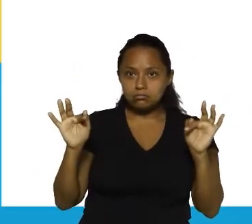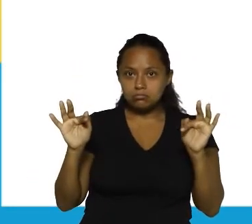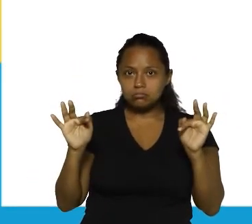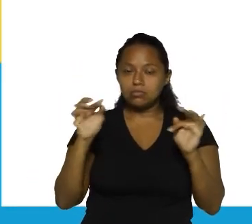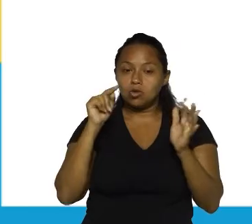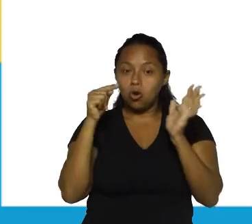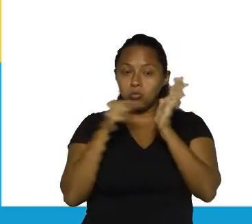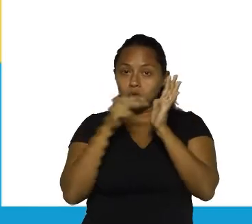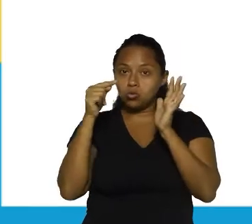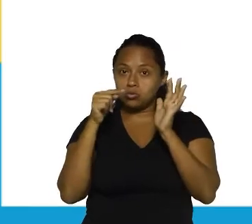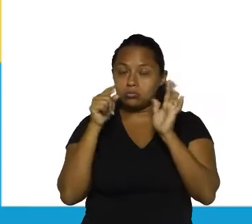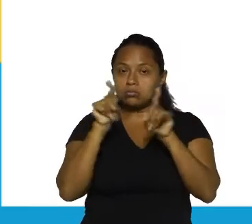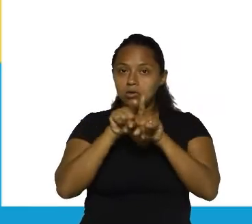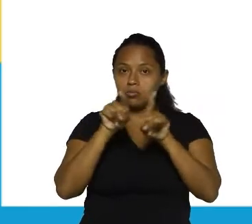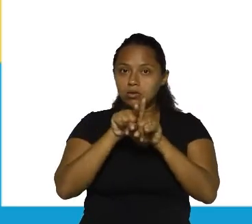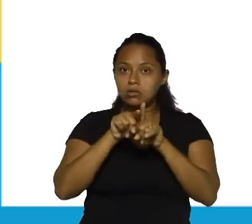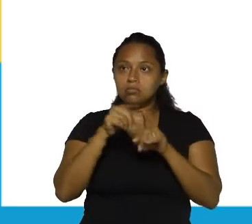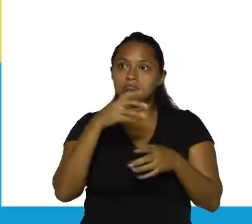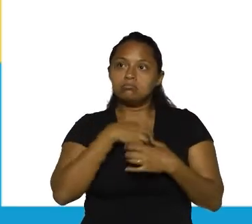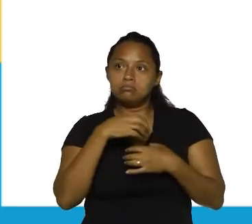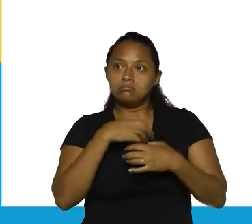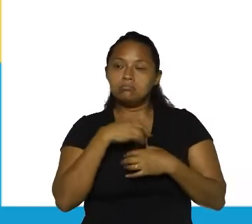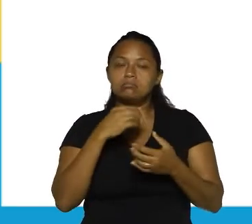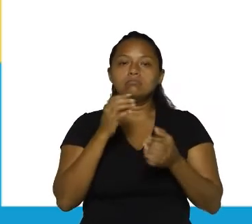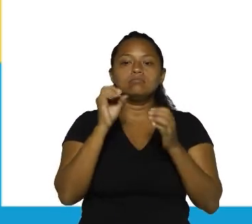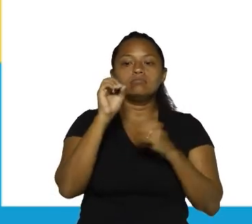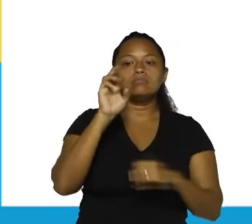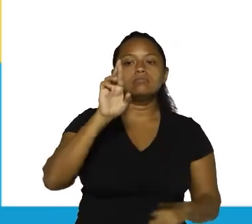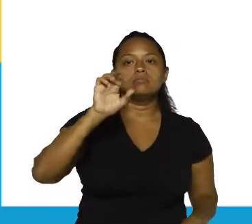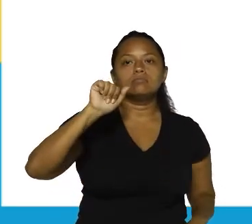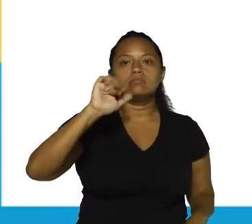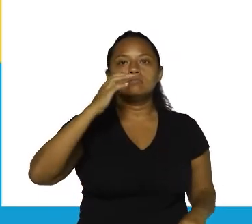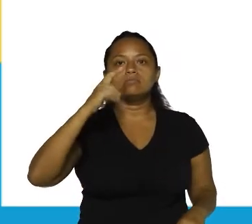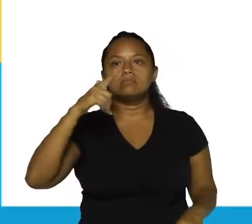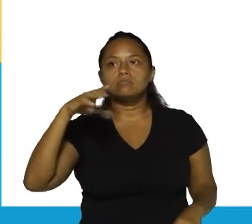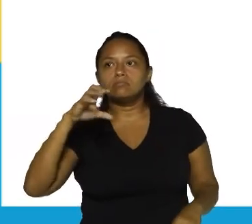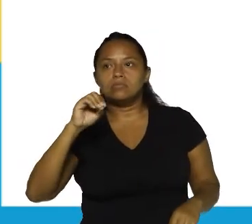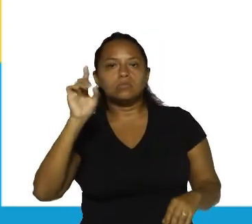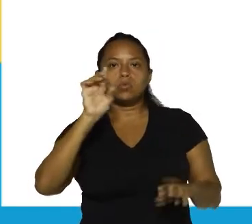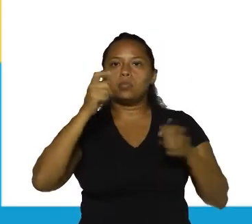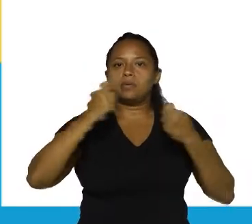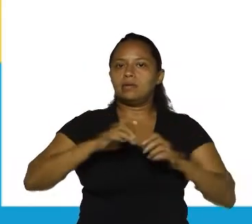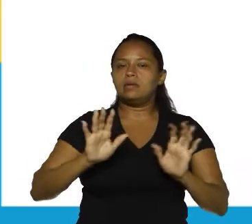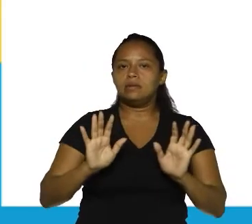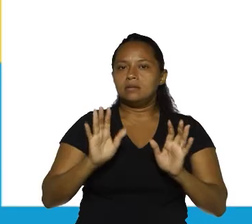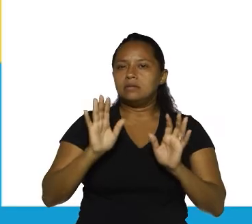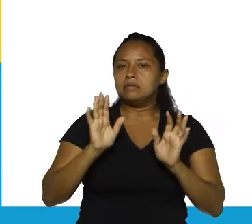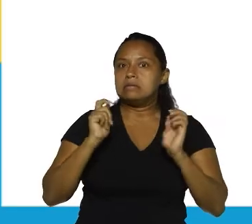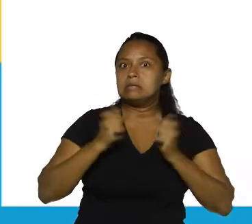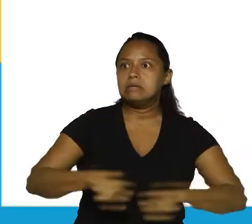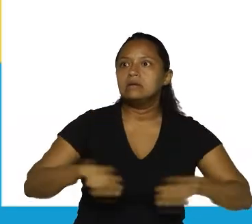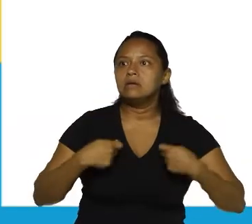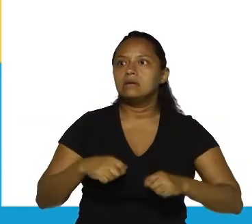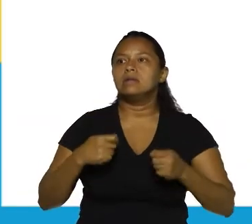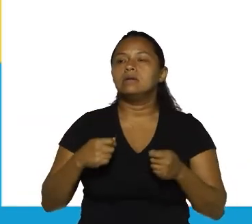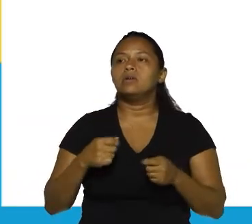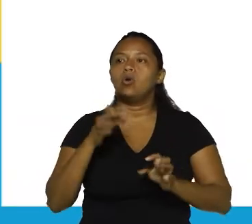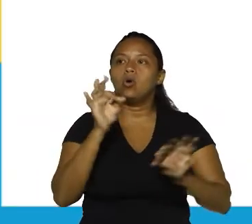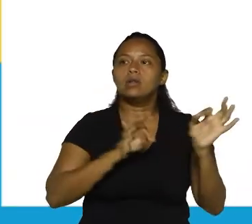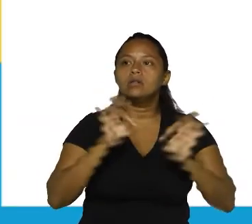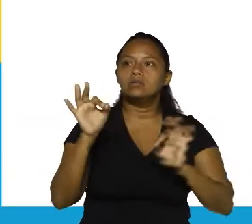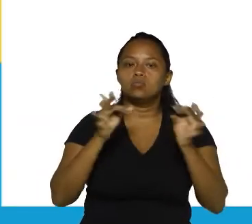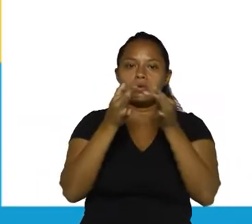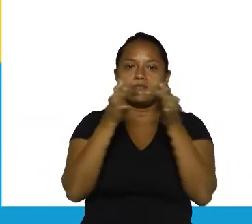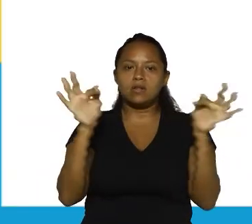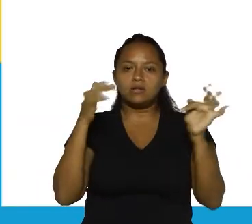um ponto finalizando e tem de fazer sentido. Oração, não necessariamente, certo? Aqui em eu